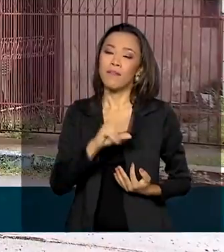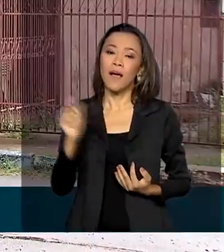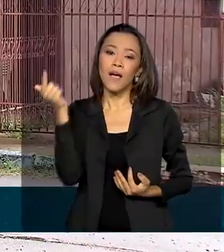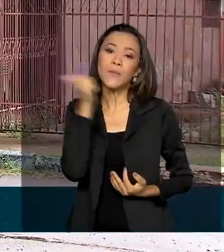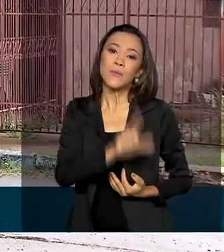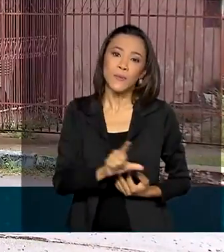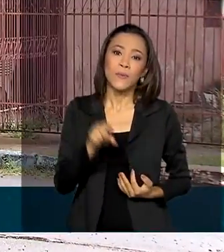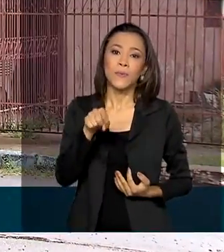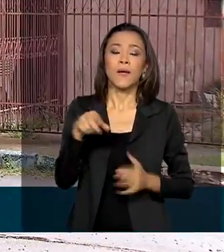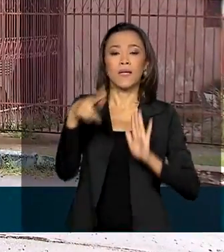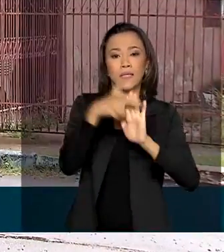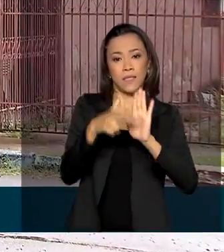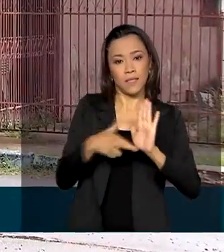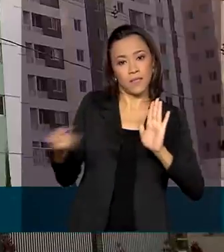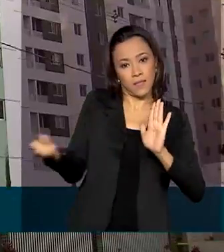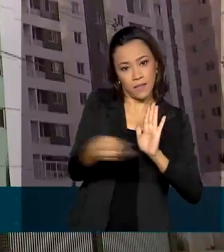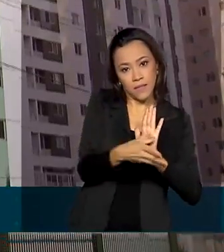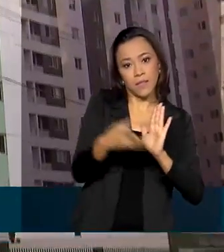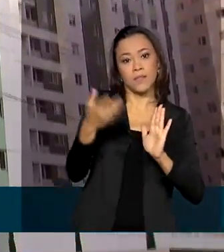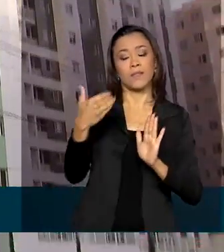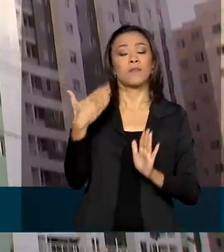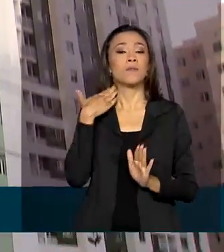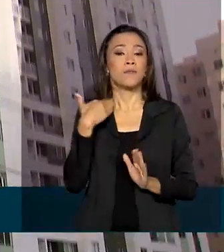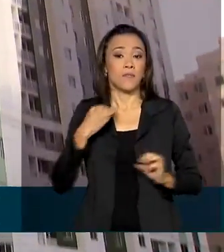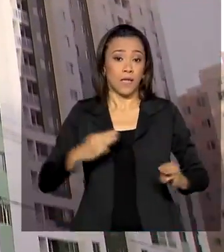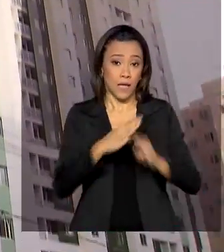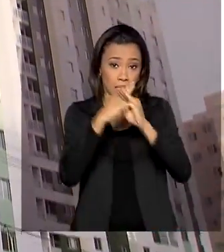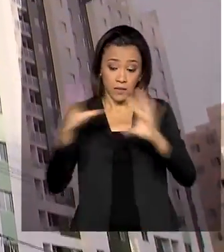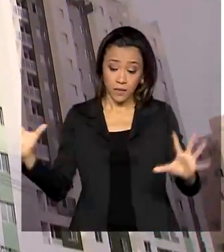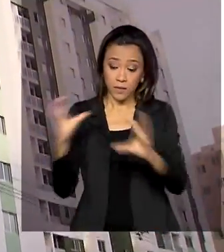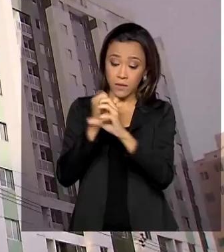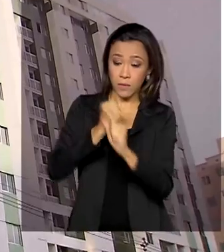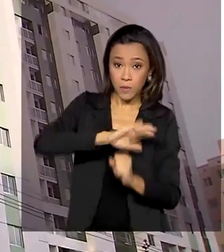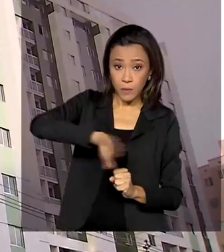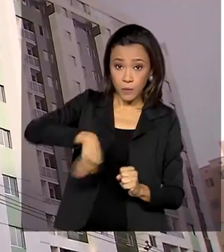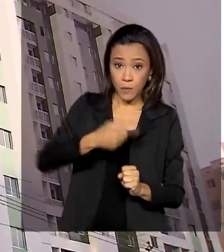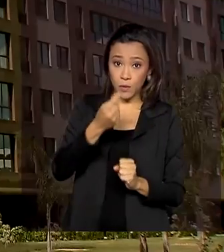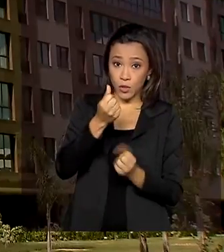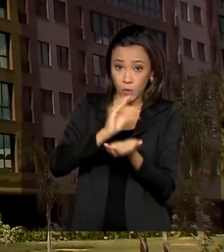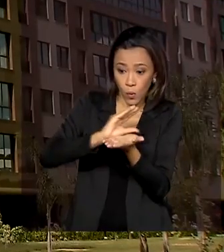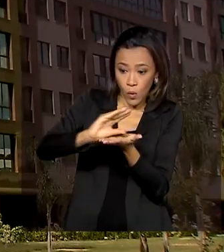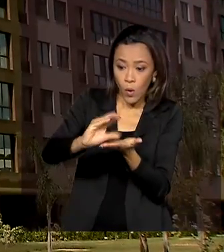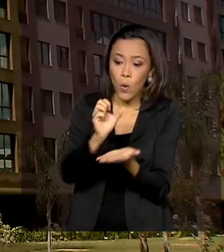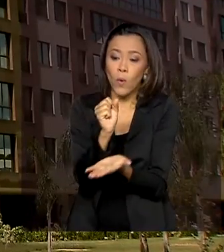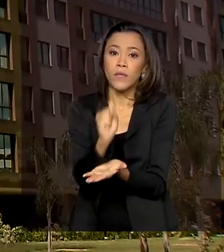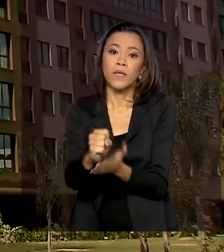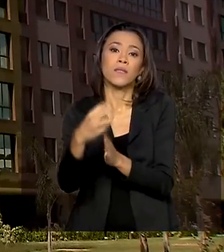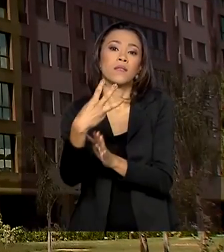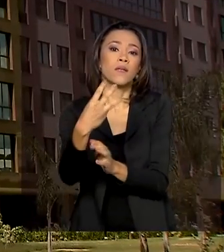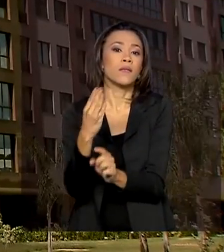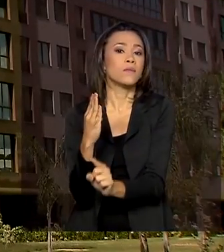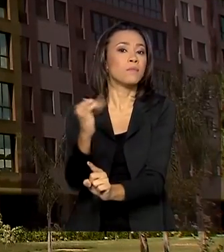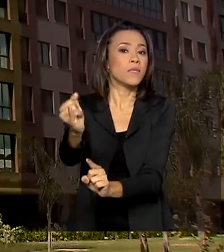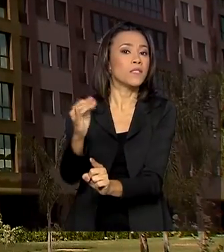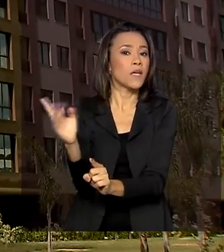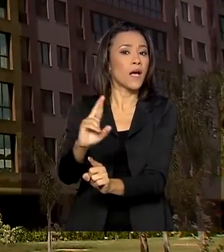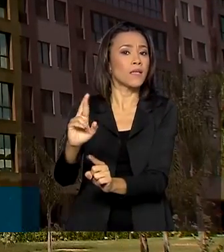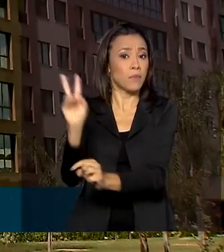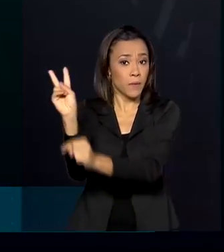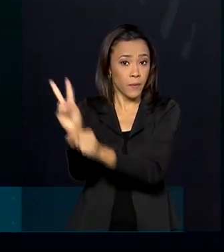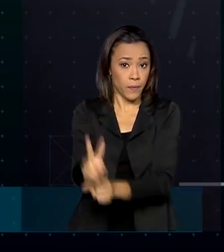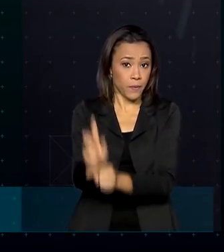anunciadas pela Caixa Econômica Federal. No total vão ser alocados recursos de R 83 bilhões ao crédito